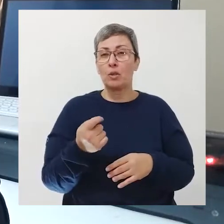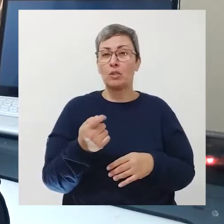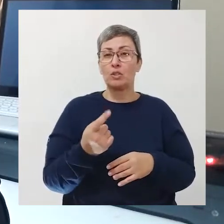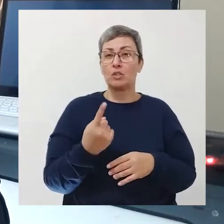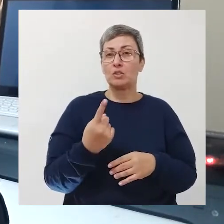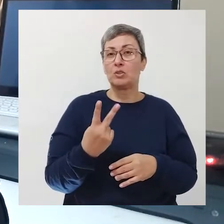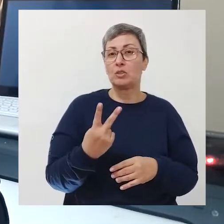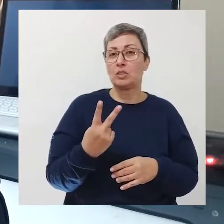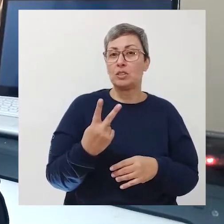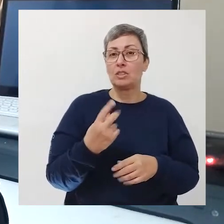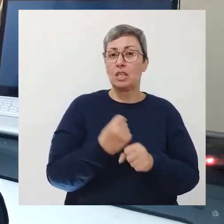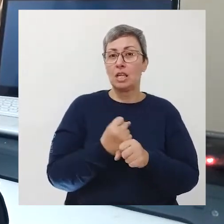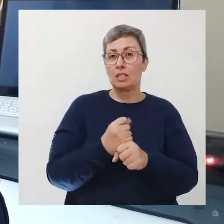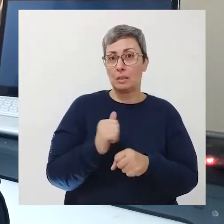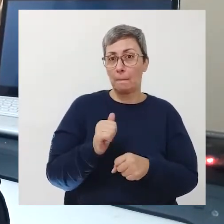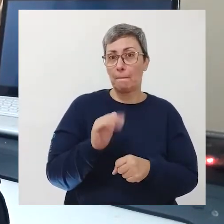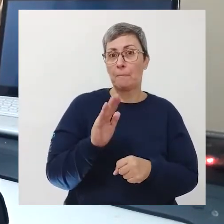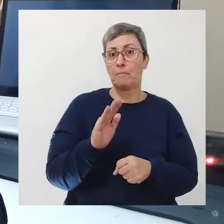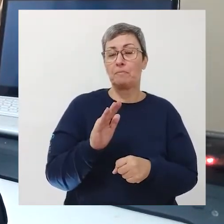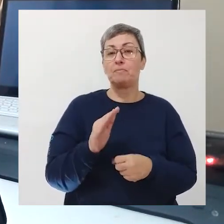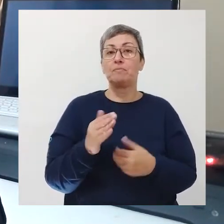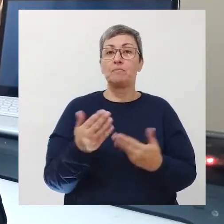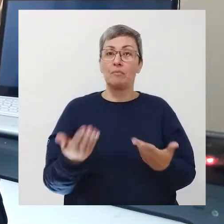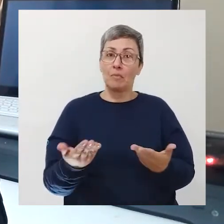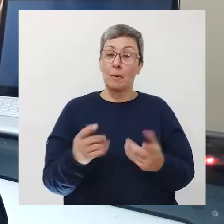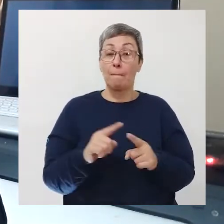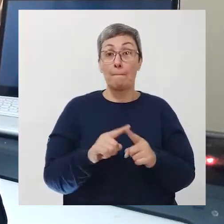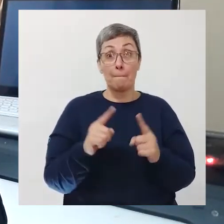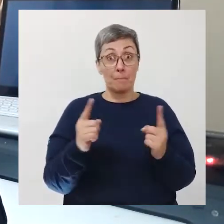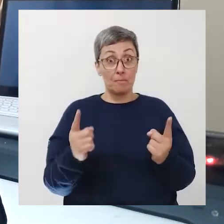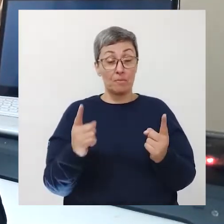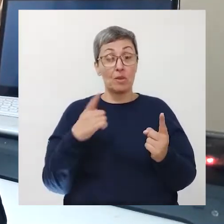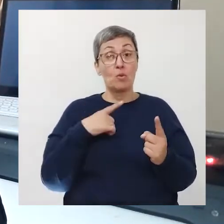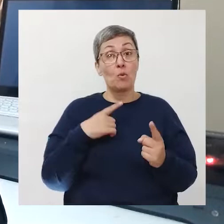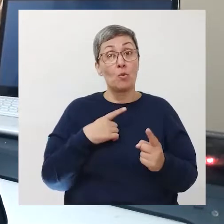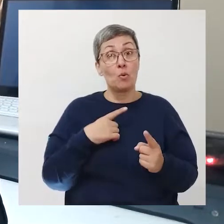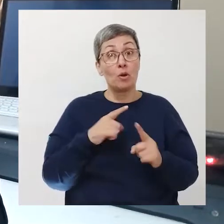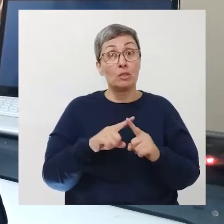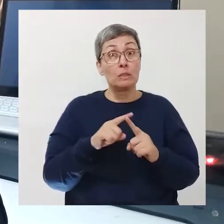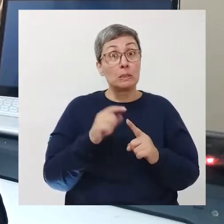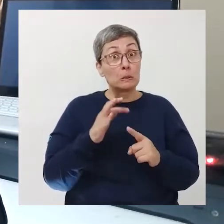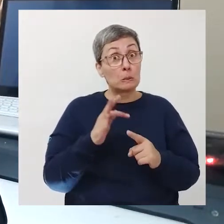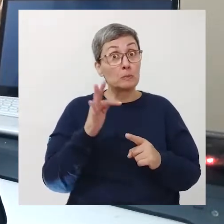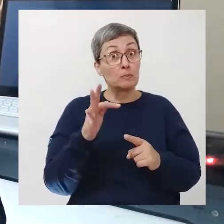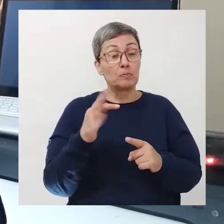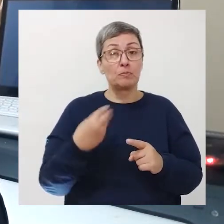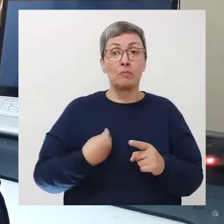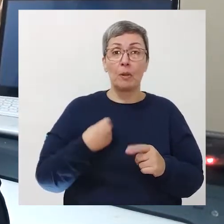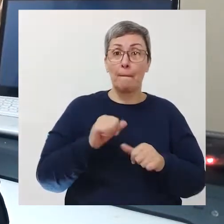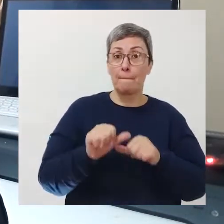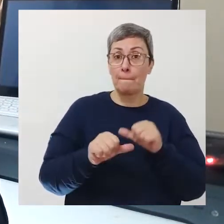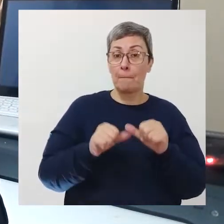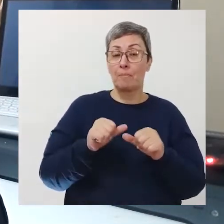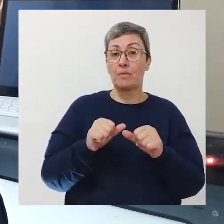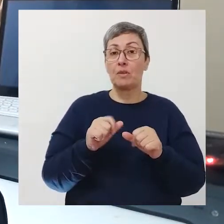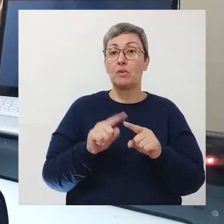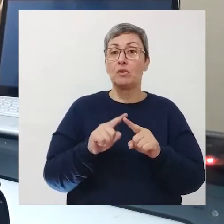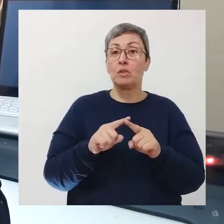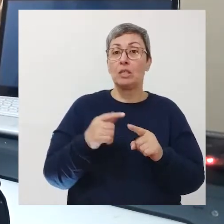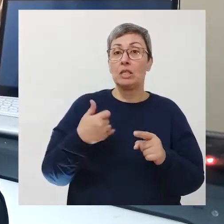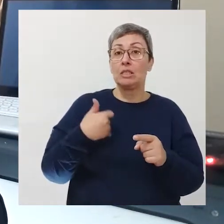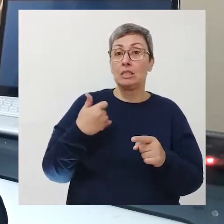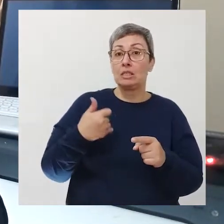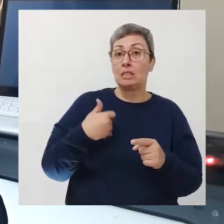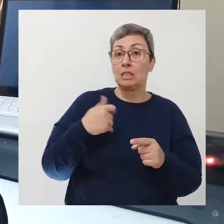12 anos a mais No entanto, a expectativa de vida muda Conforme a